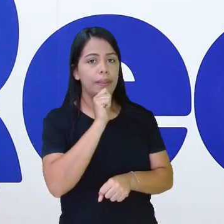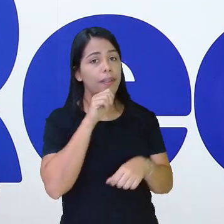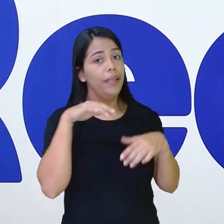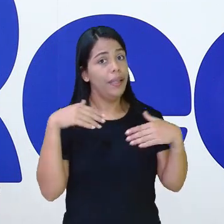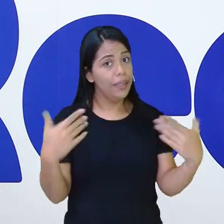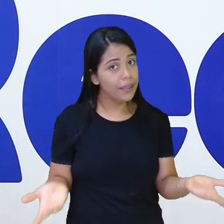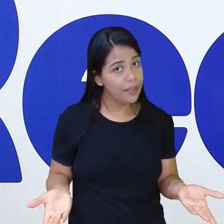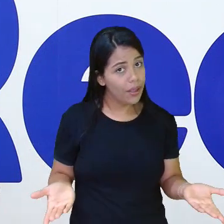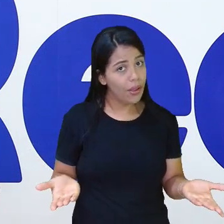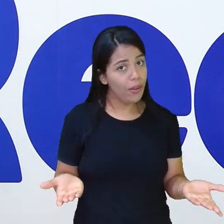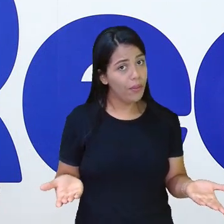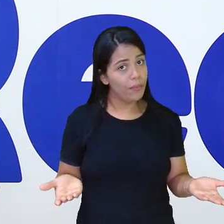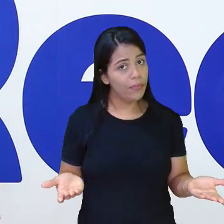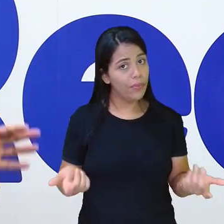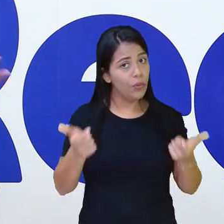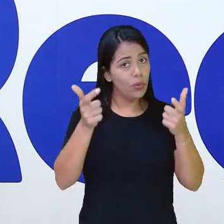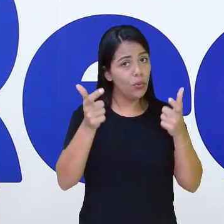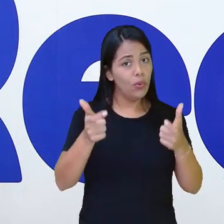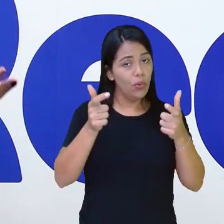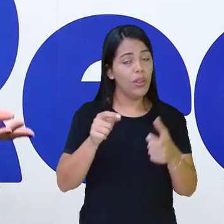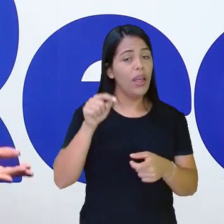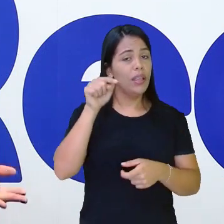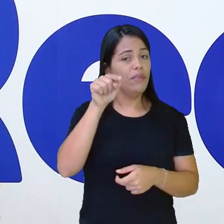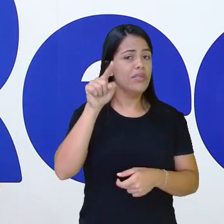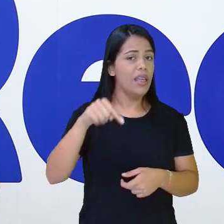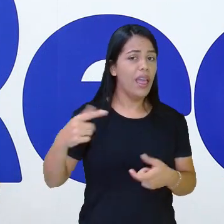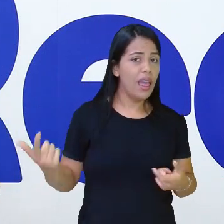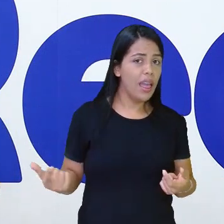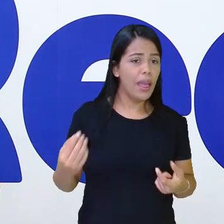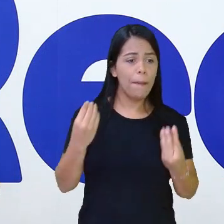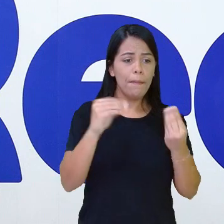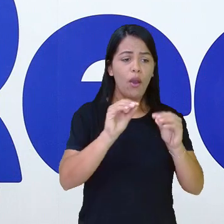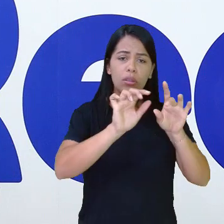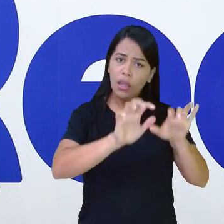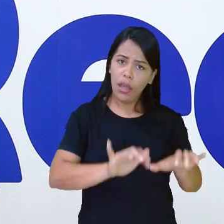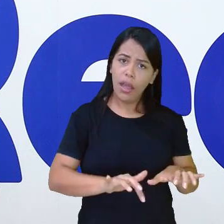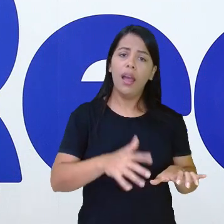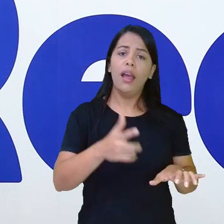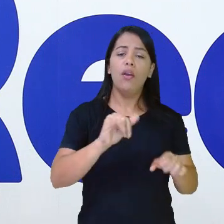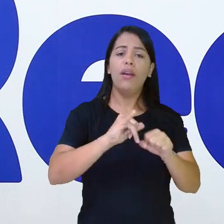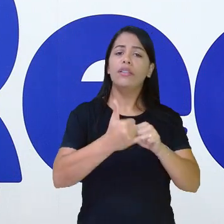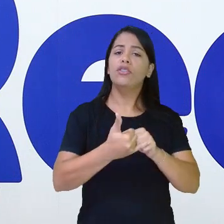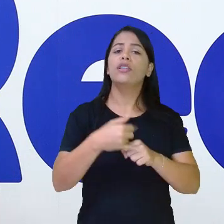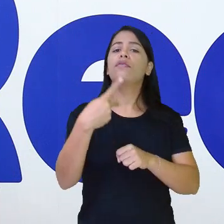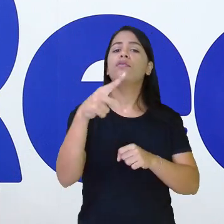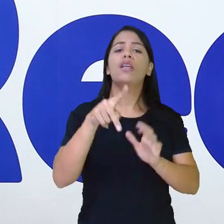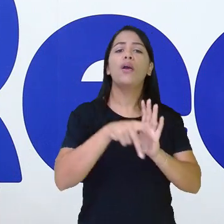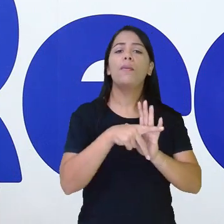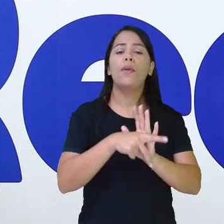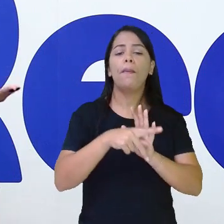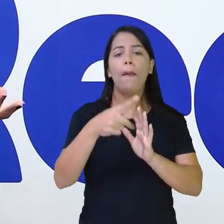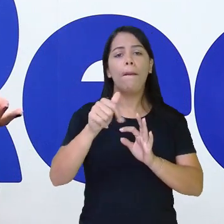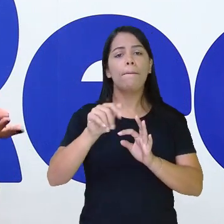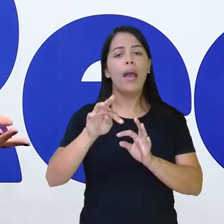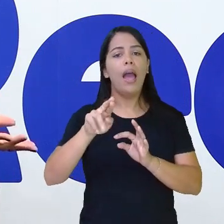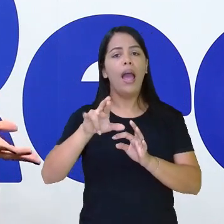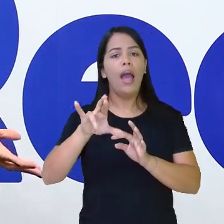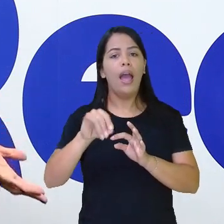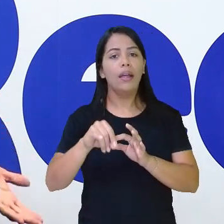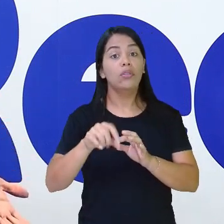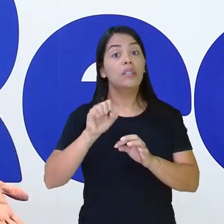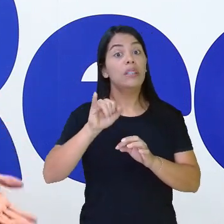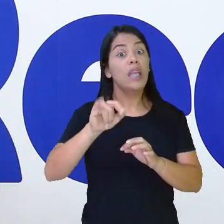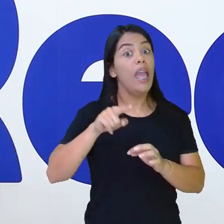minha gente, de onde vocês são? Coloca aí o adjetivo pátrio para a gente saber, né? Será que do estado é o quê?